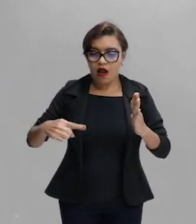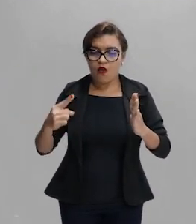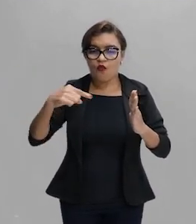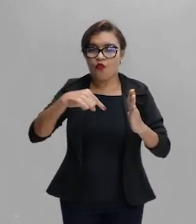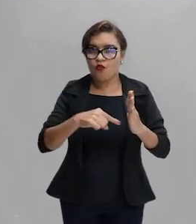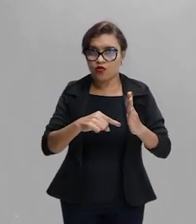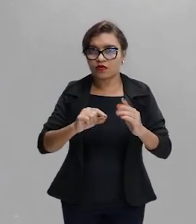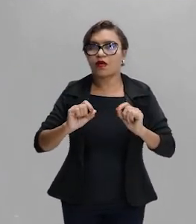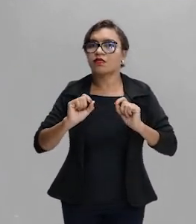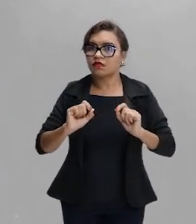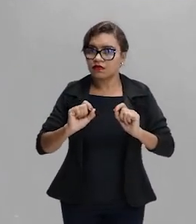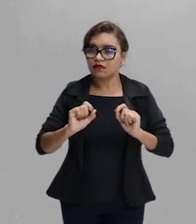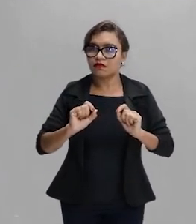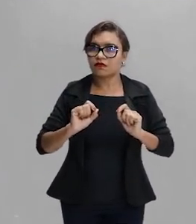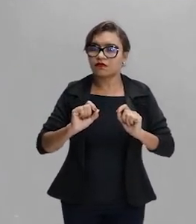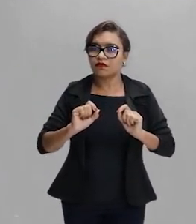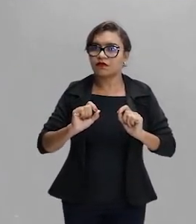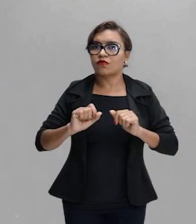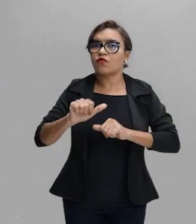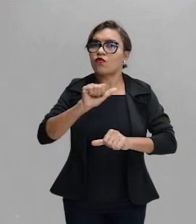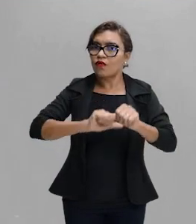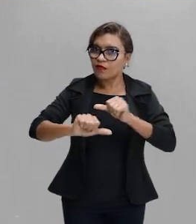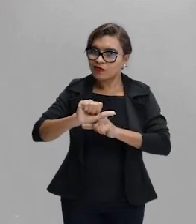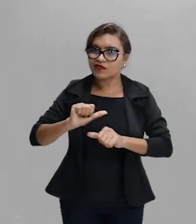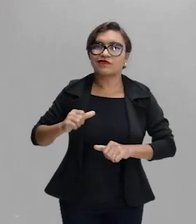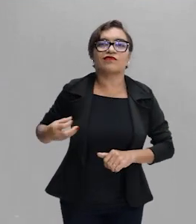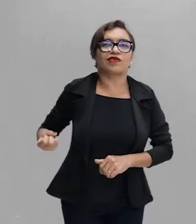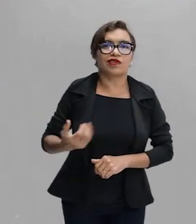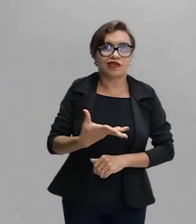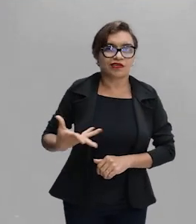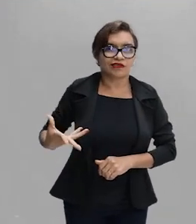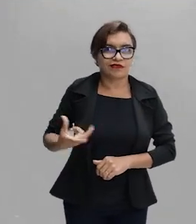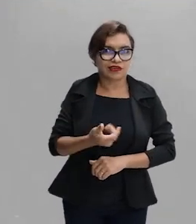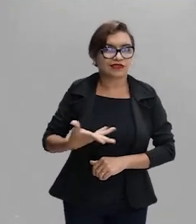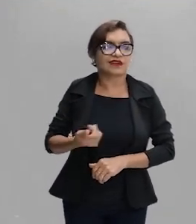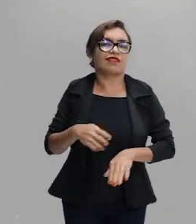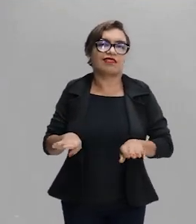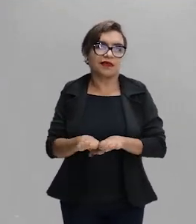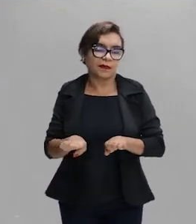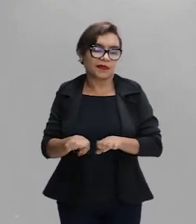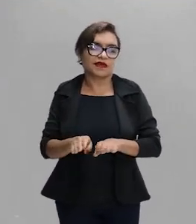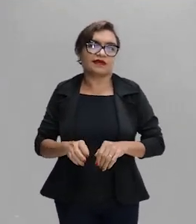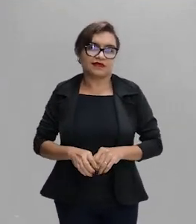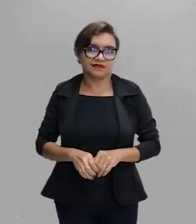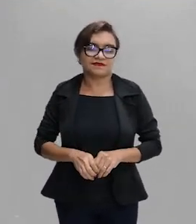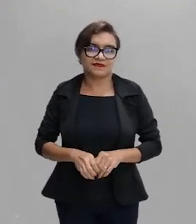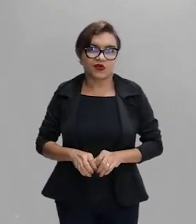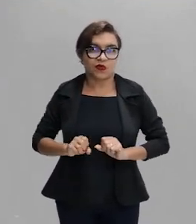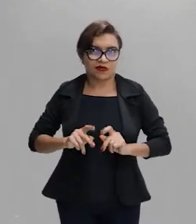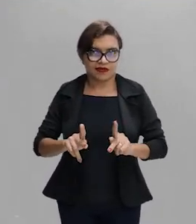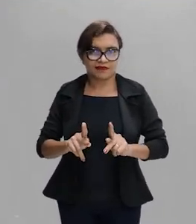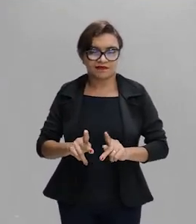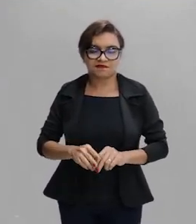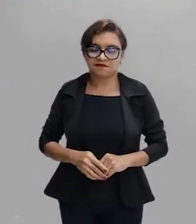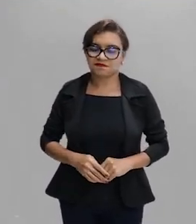consequentemente, ter uma mudança na sua velocidade. E mudando a sua velocidade, há uma mudança na sua trajetória.